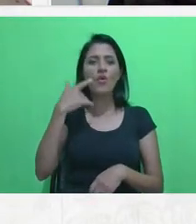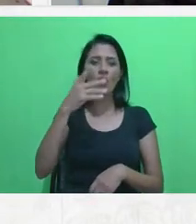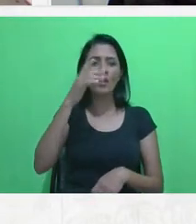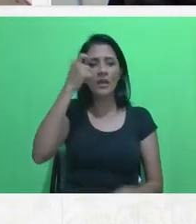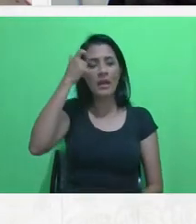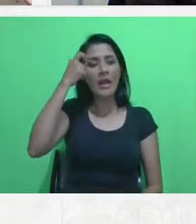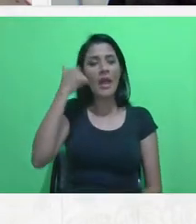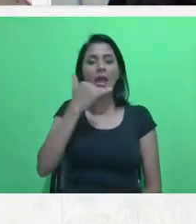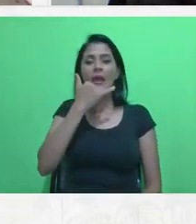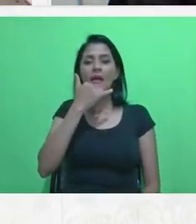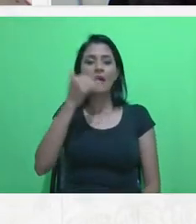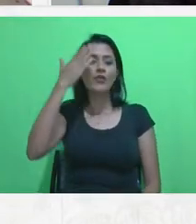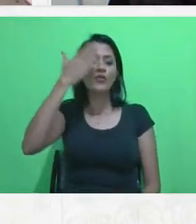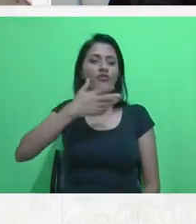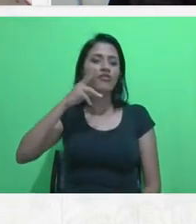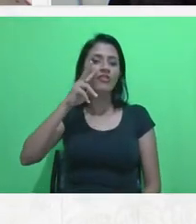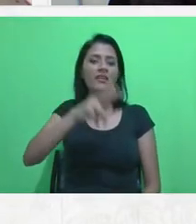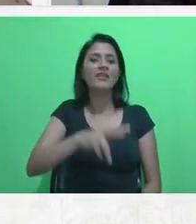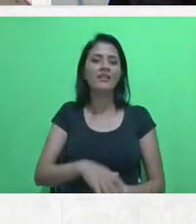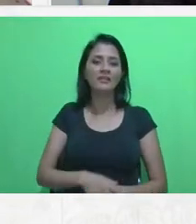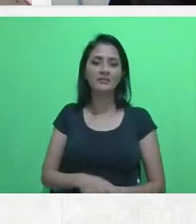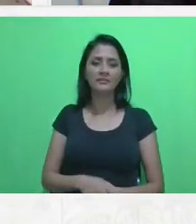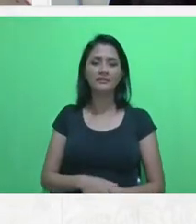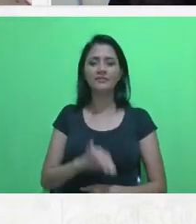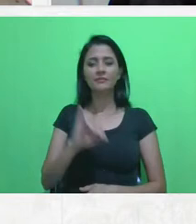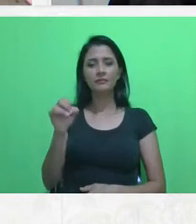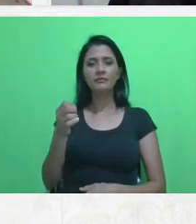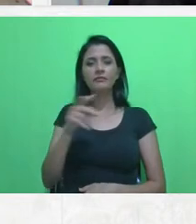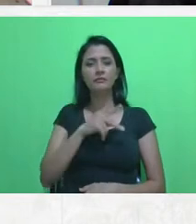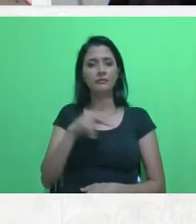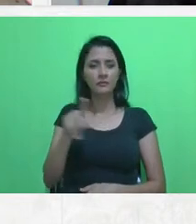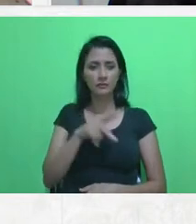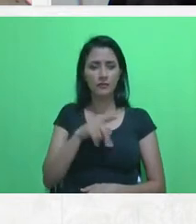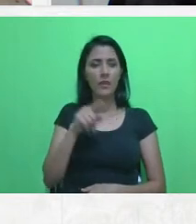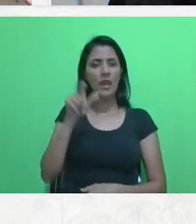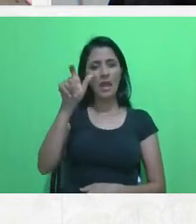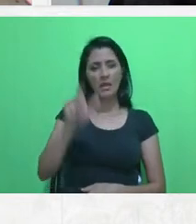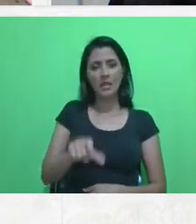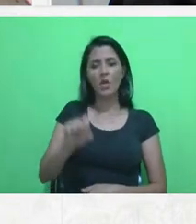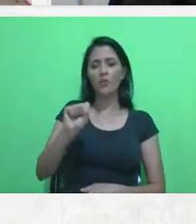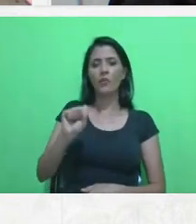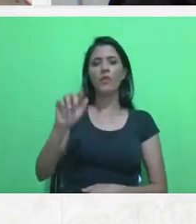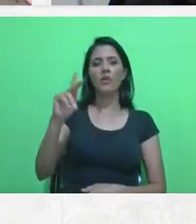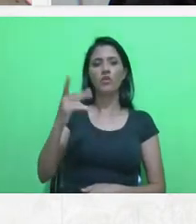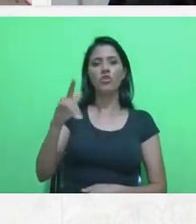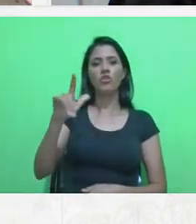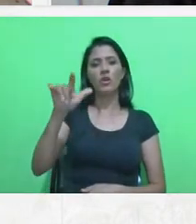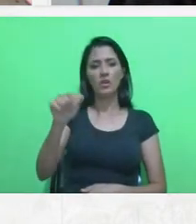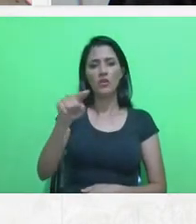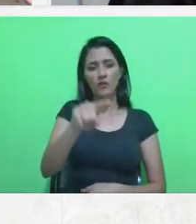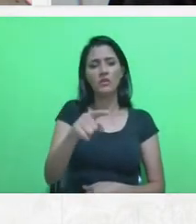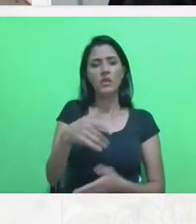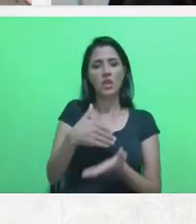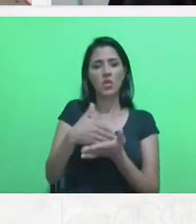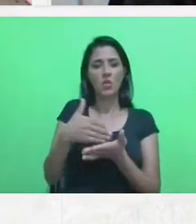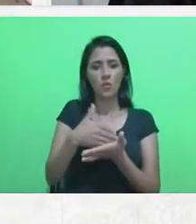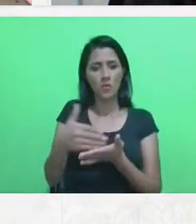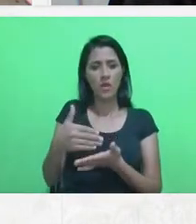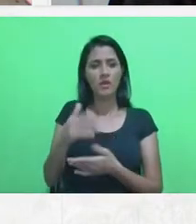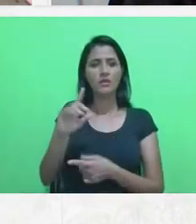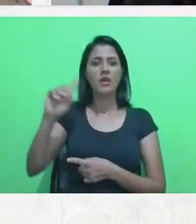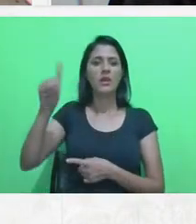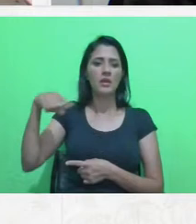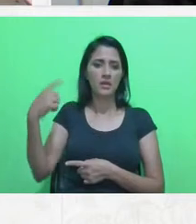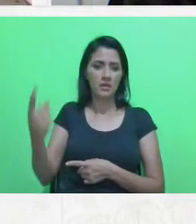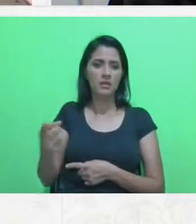me deu a câmera. Sheila, então você começa, porque eu peço por causa do meu sistema de atendimento de massagens